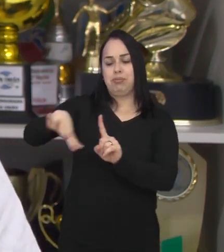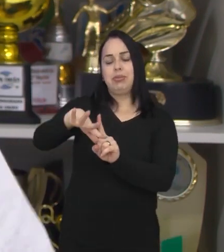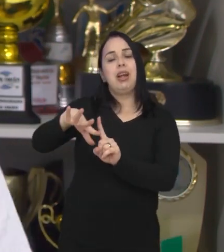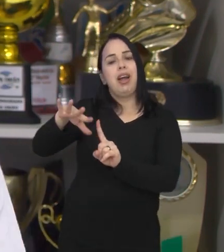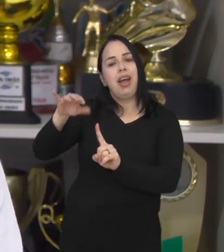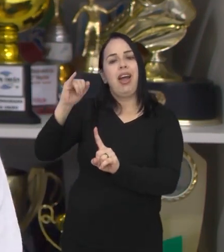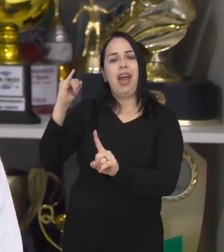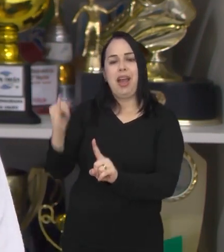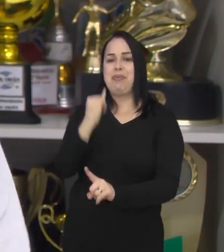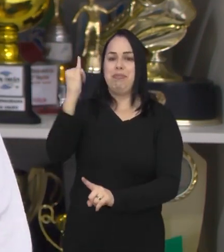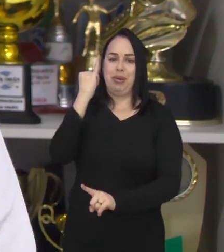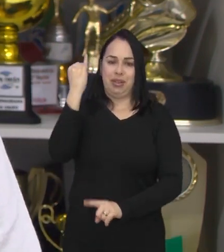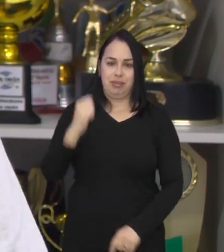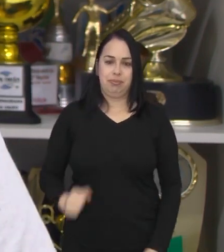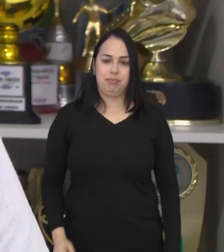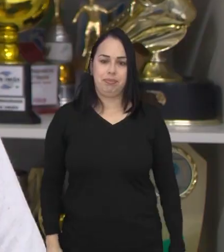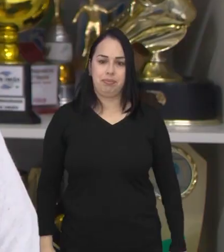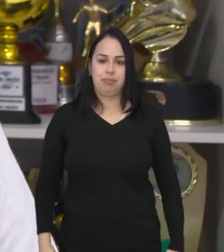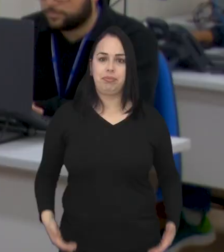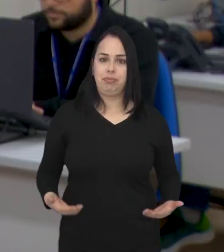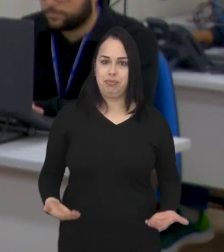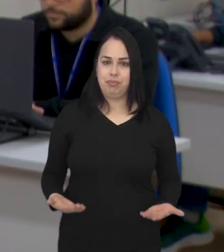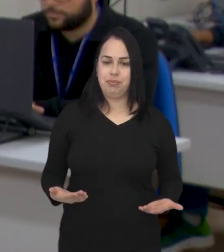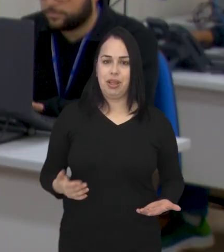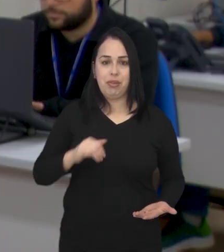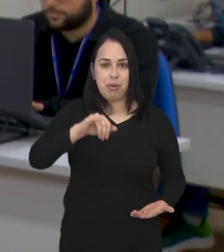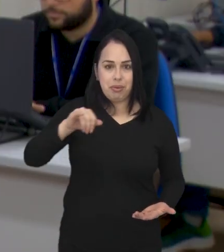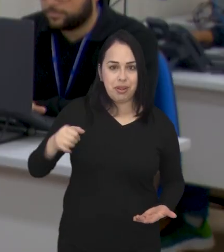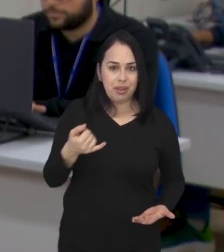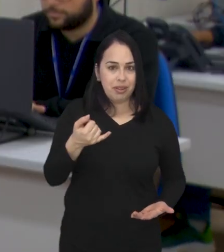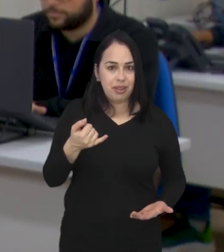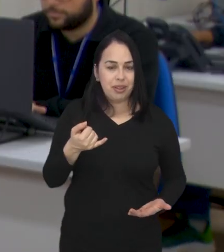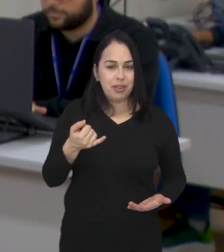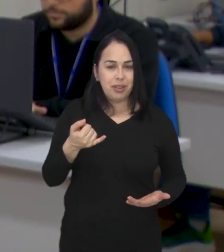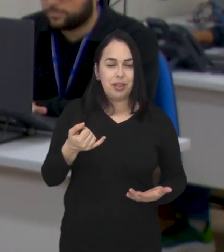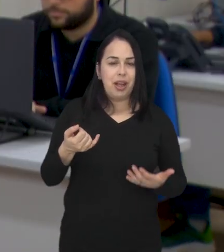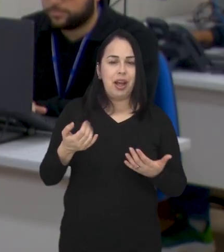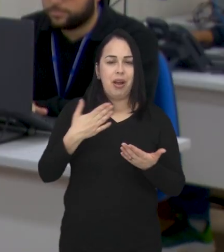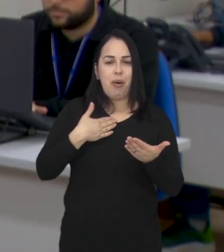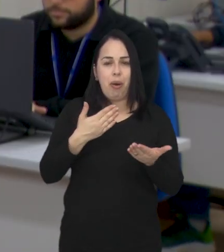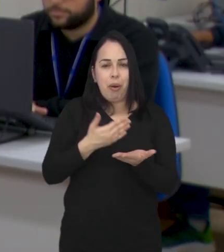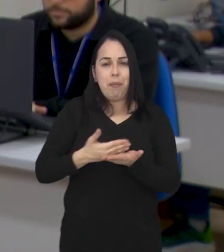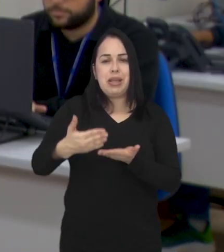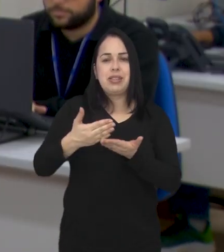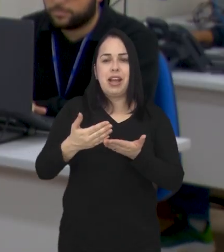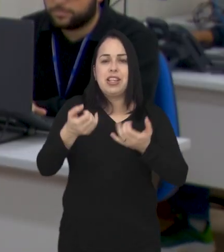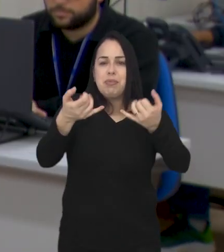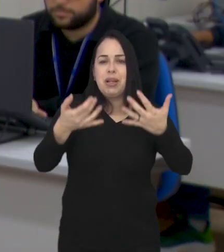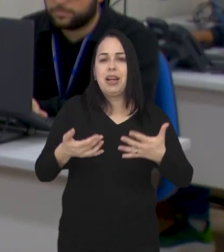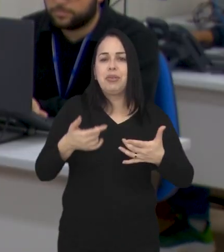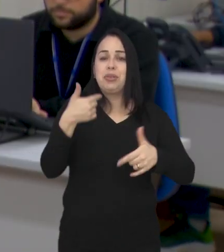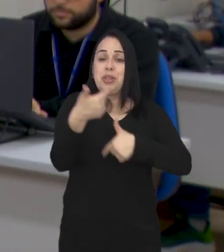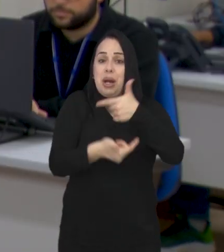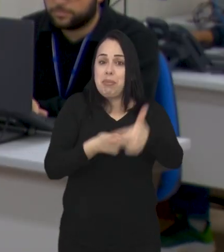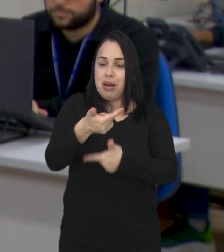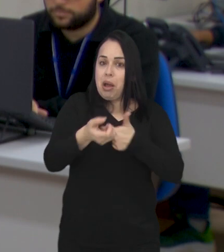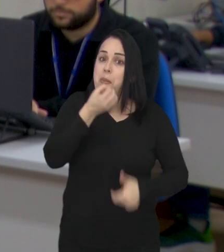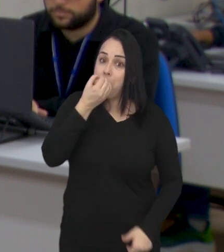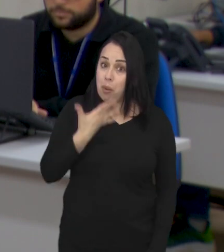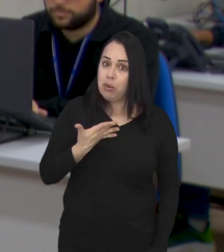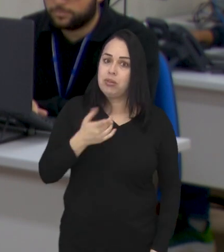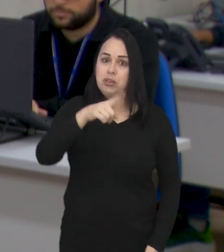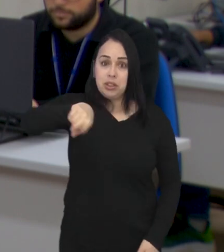ambiente na questão da reciclagem do nosso lixo. E vamos aproveitar para começar a semana falando de mercado de trabalho? Sempre bom, né?